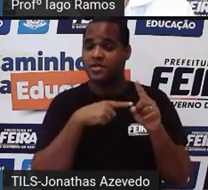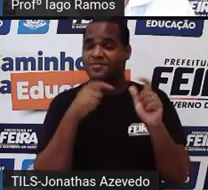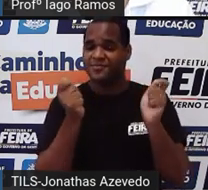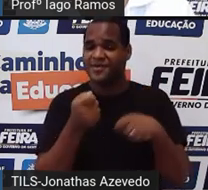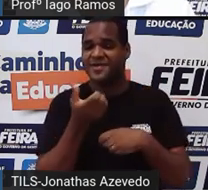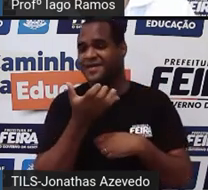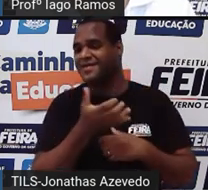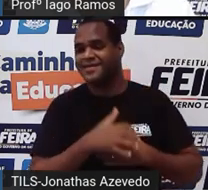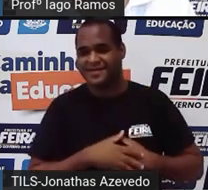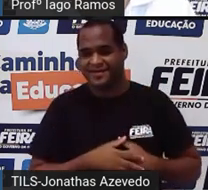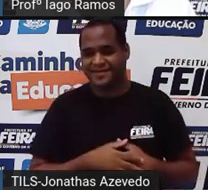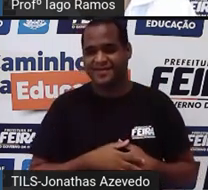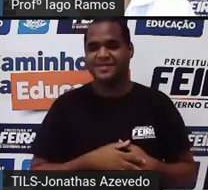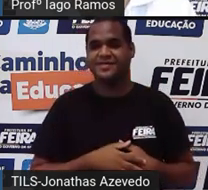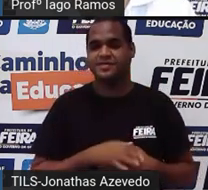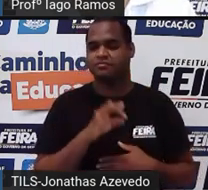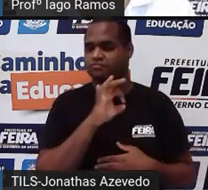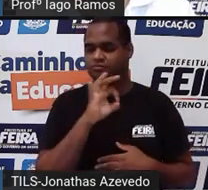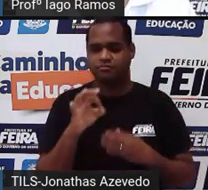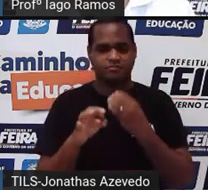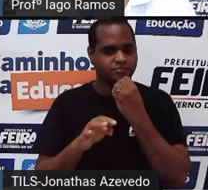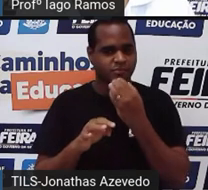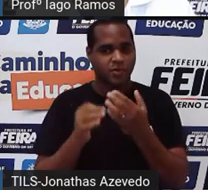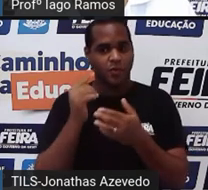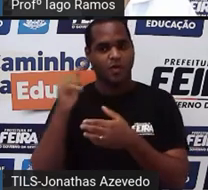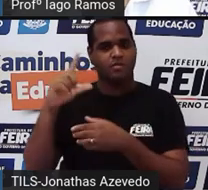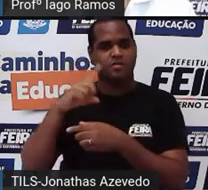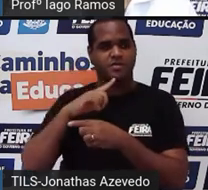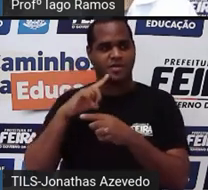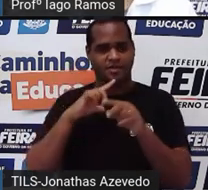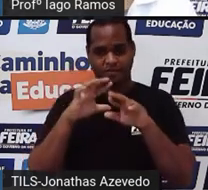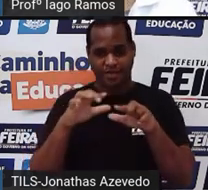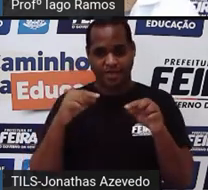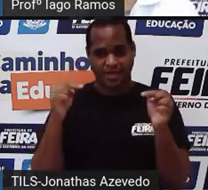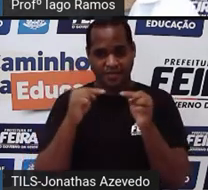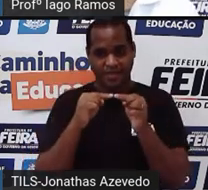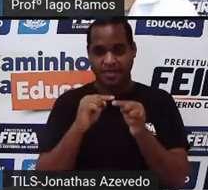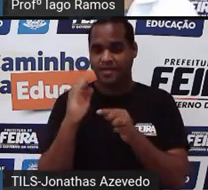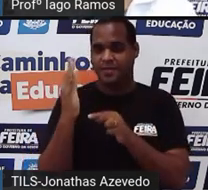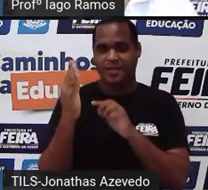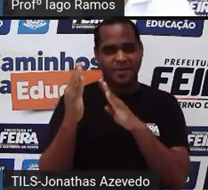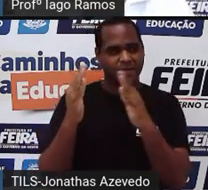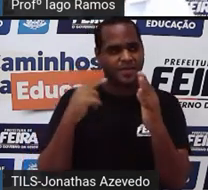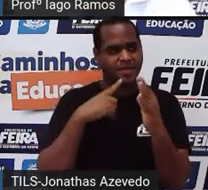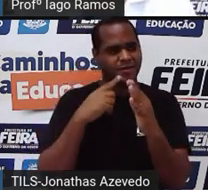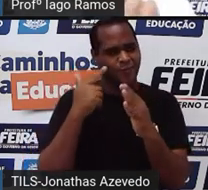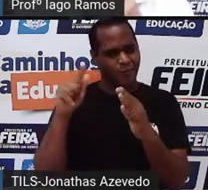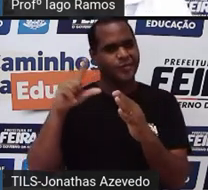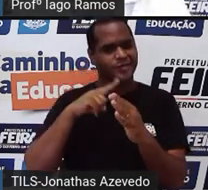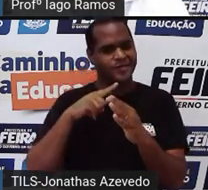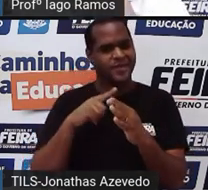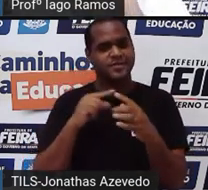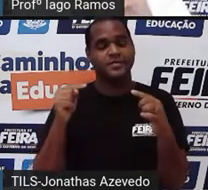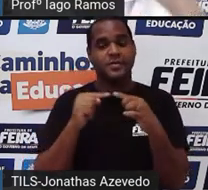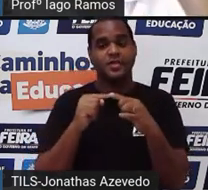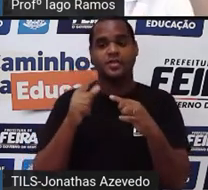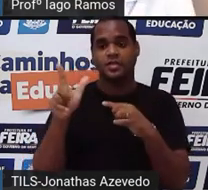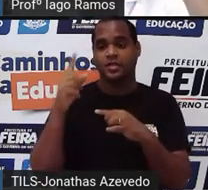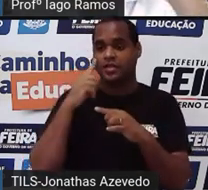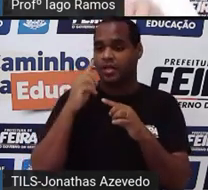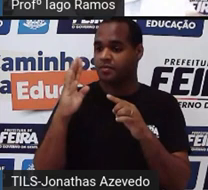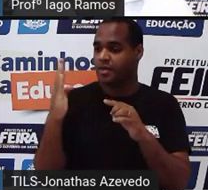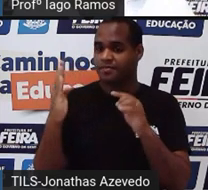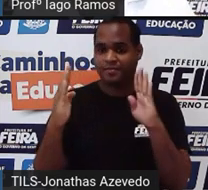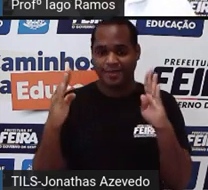Prontinho. Do outro lado da reta, que é o espelho, apareceu outros pontos, que são reflexos dos pontos